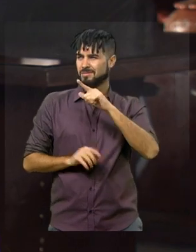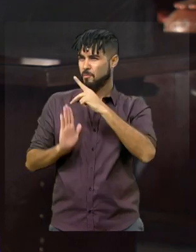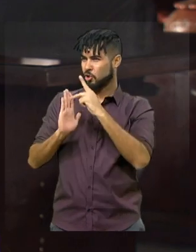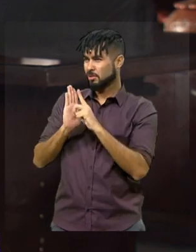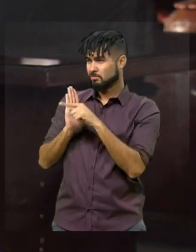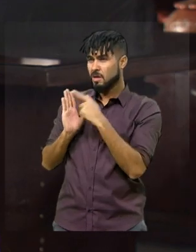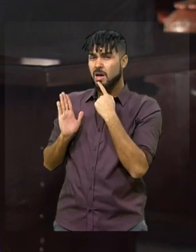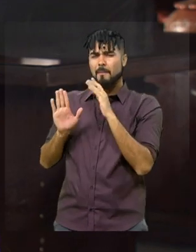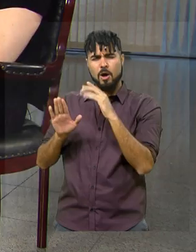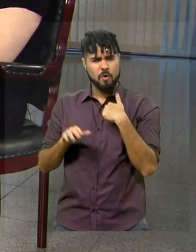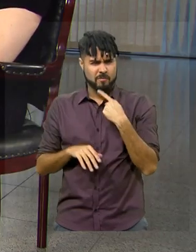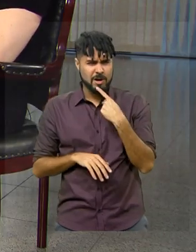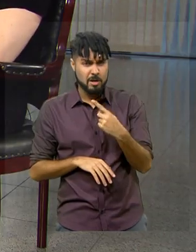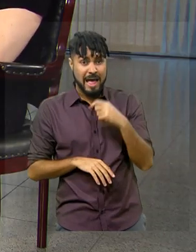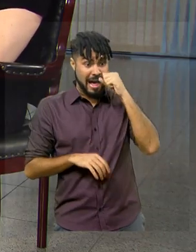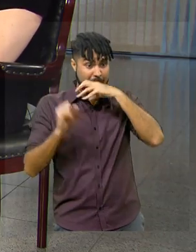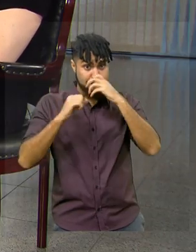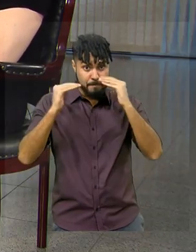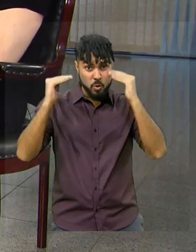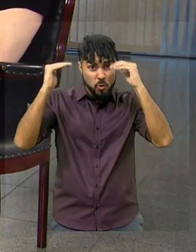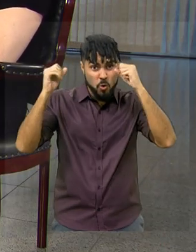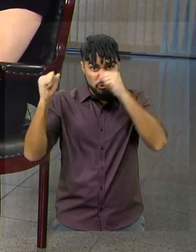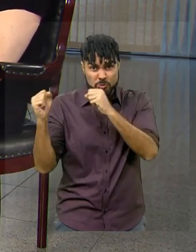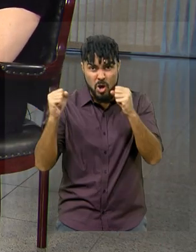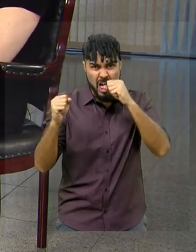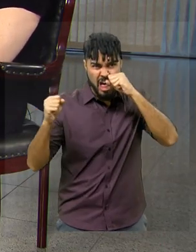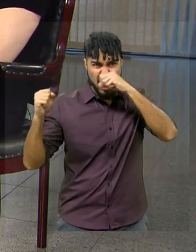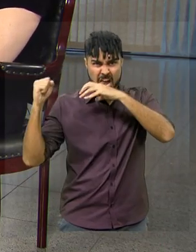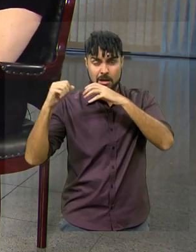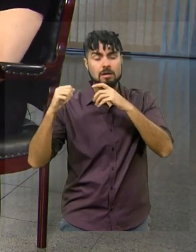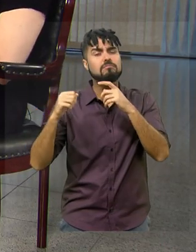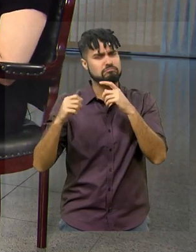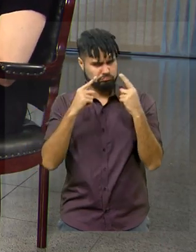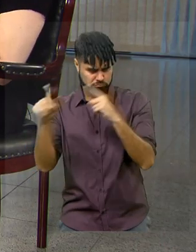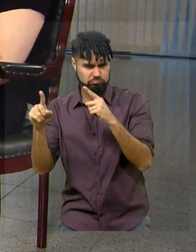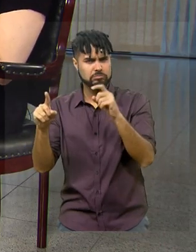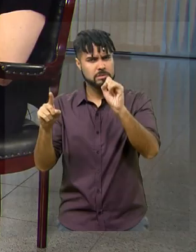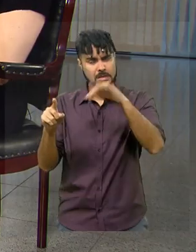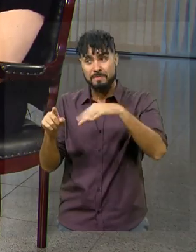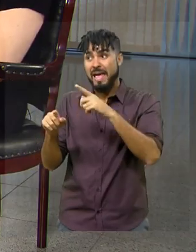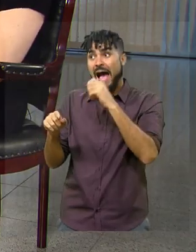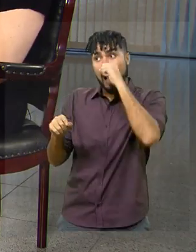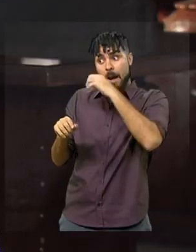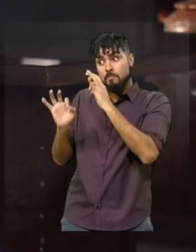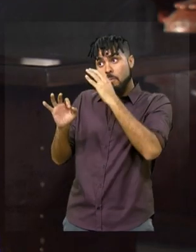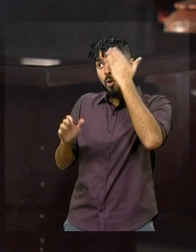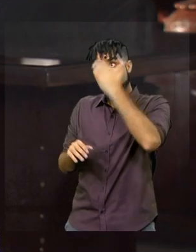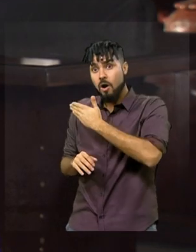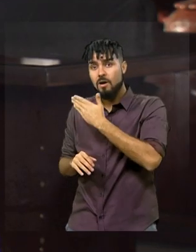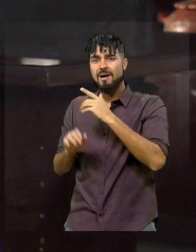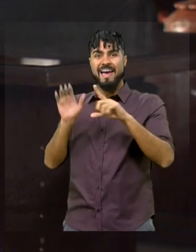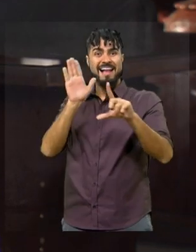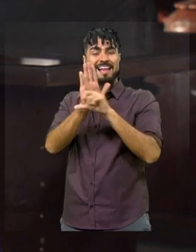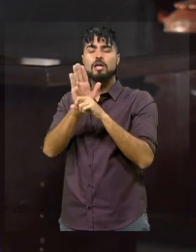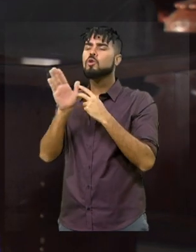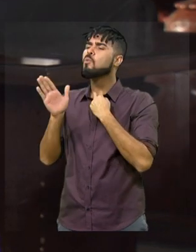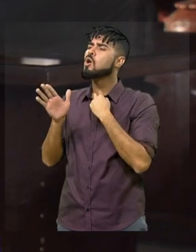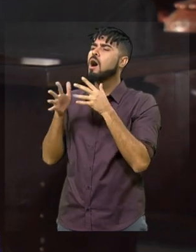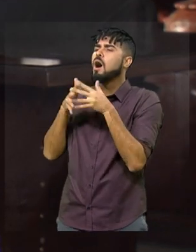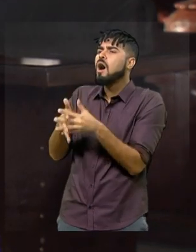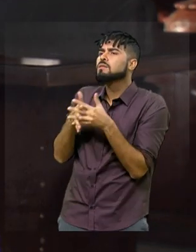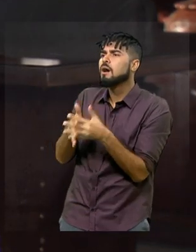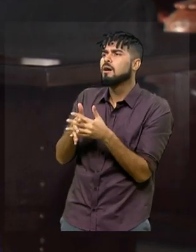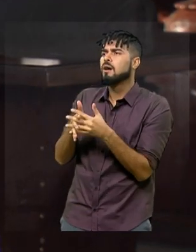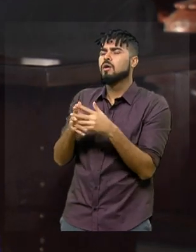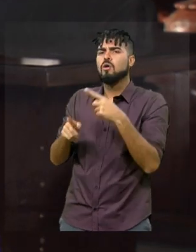que abuso de autoridade deve ser combatido, desde que haja o abuso e que a legislação não crie empecilhos